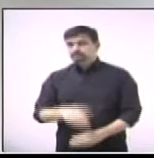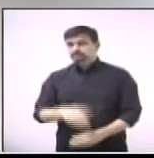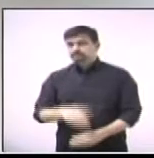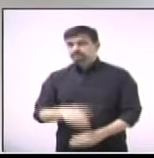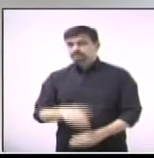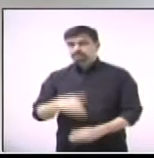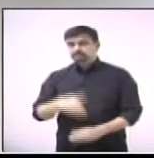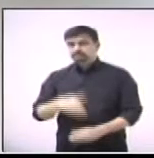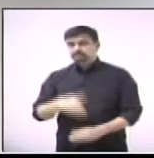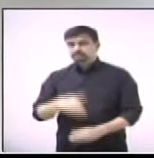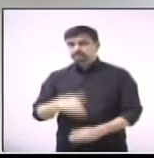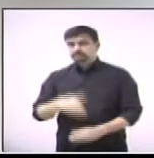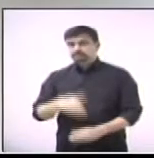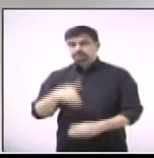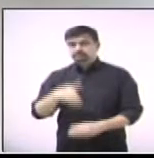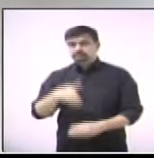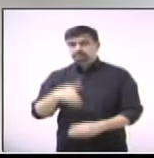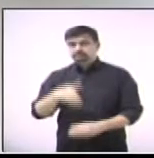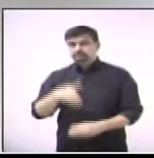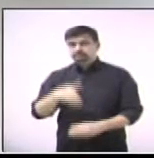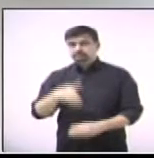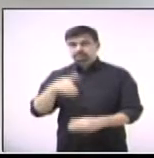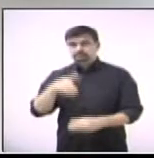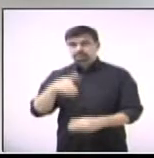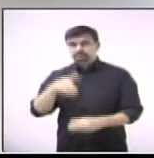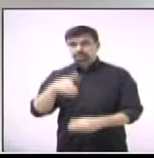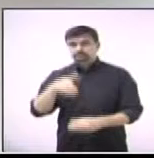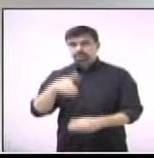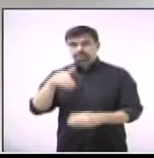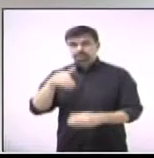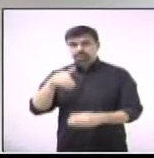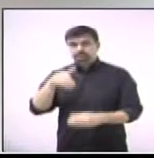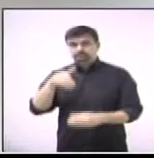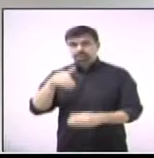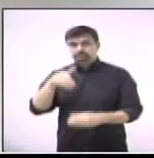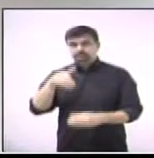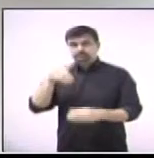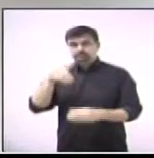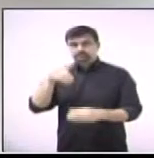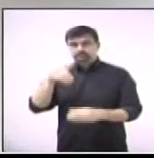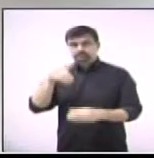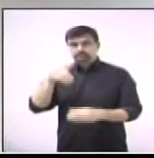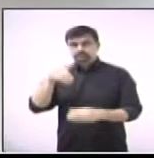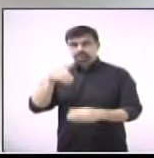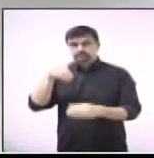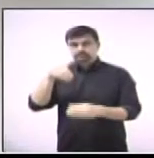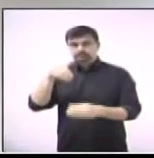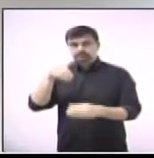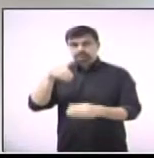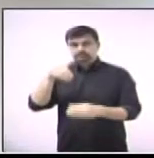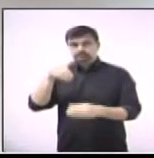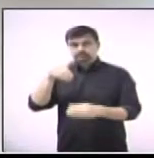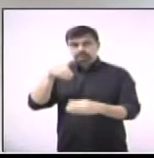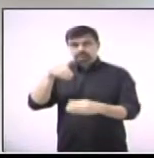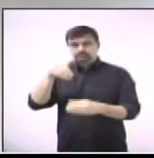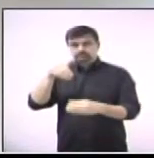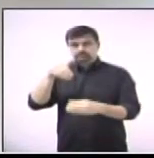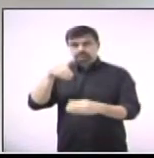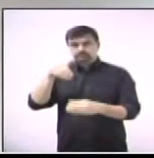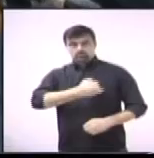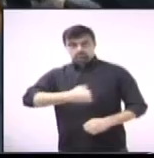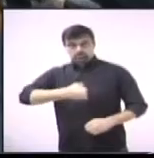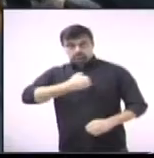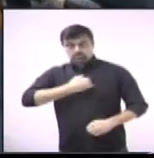de lei, projeto de lei número 24, barra 2015, do vereador Dr. João